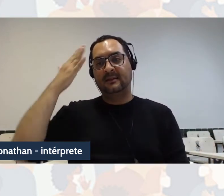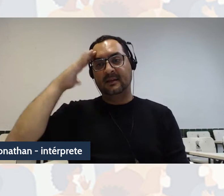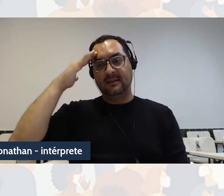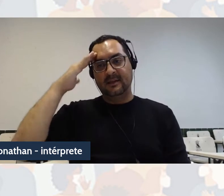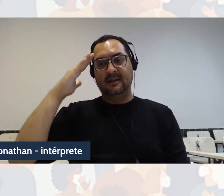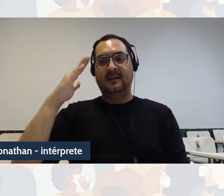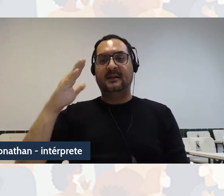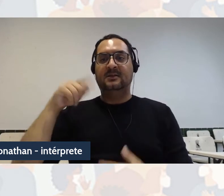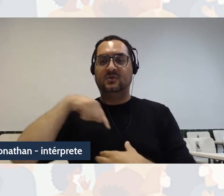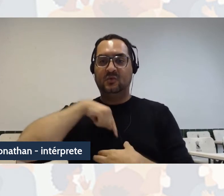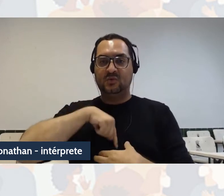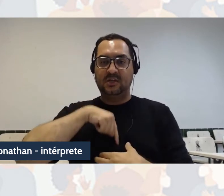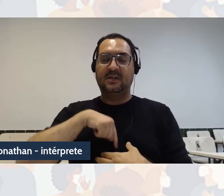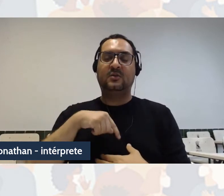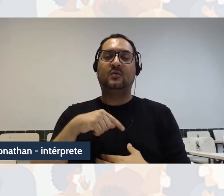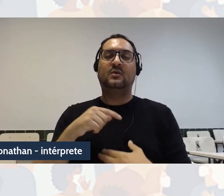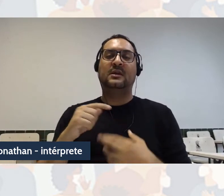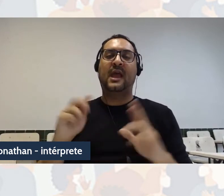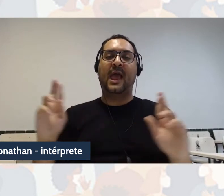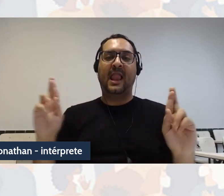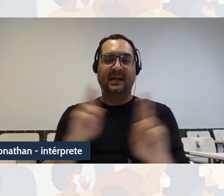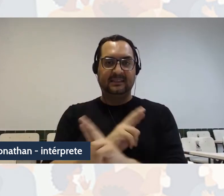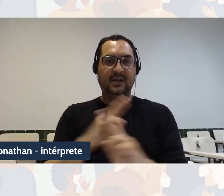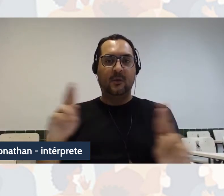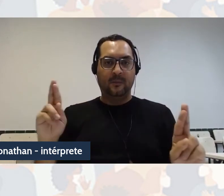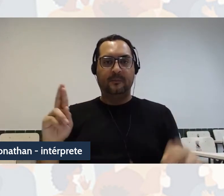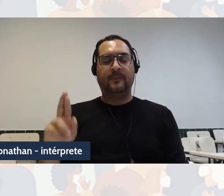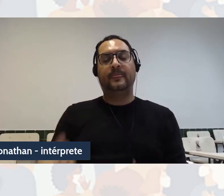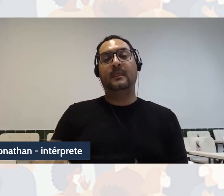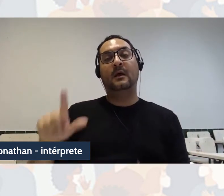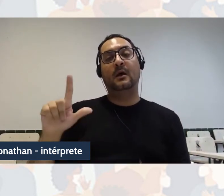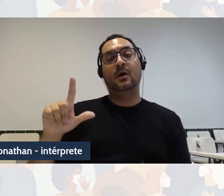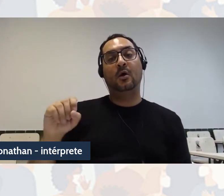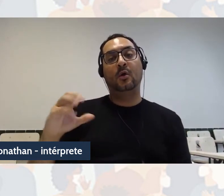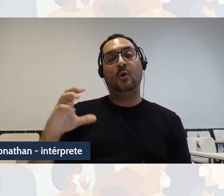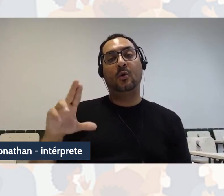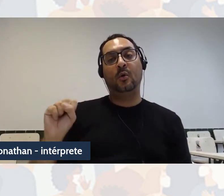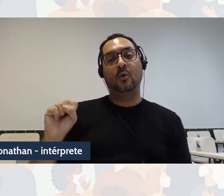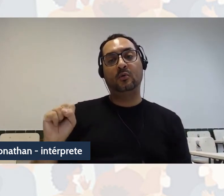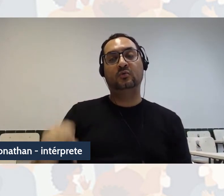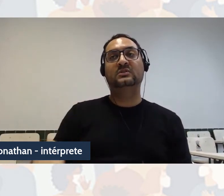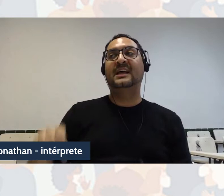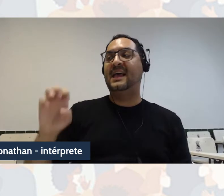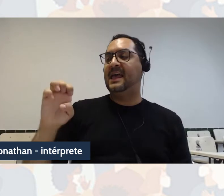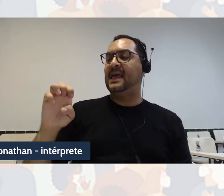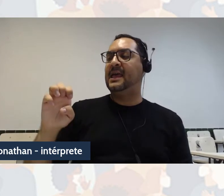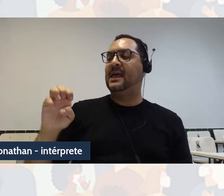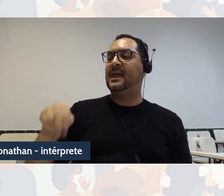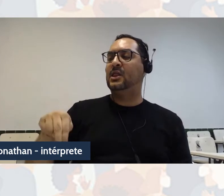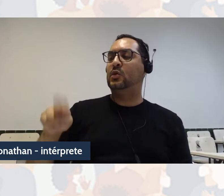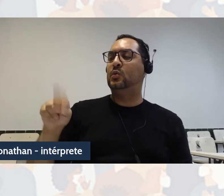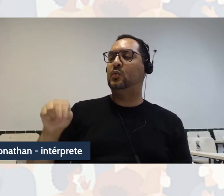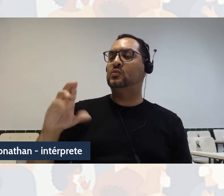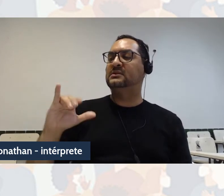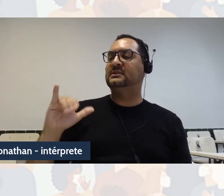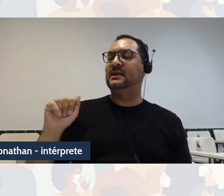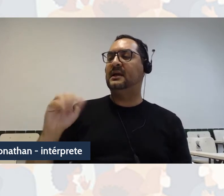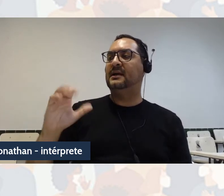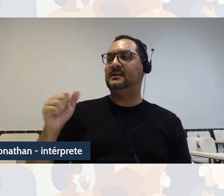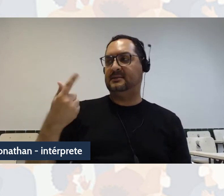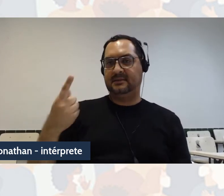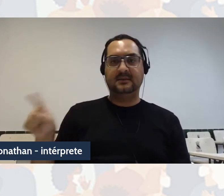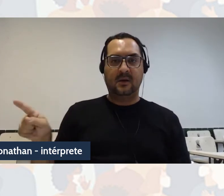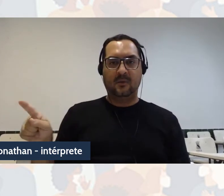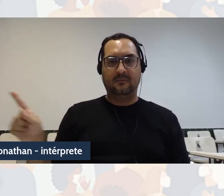relações. O óculos de enunciação, então, já como a gente